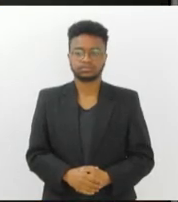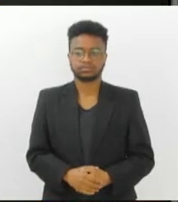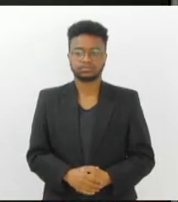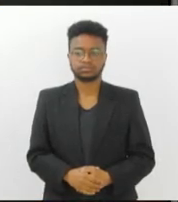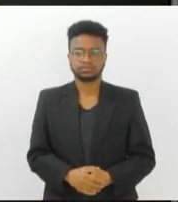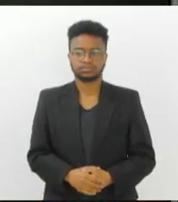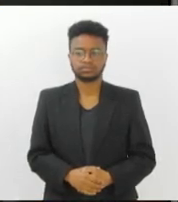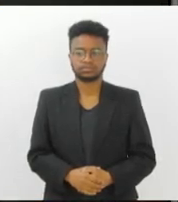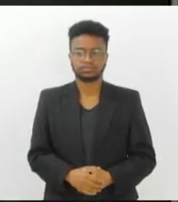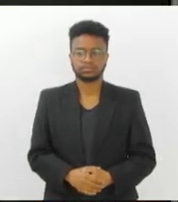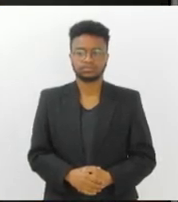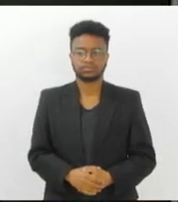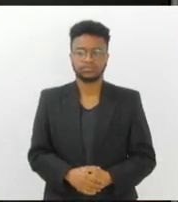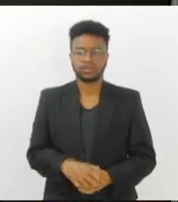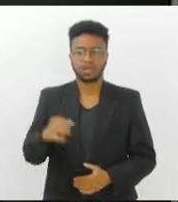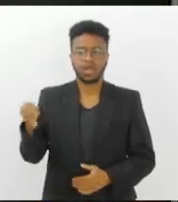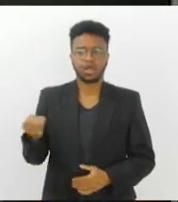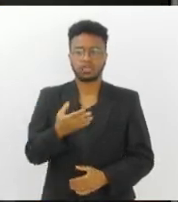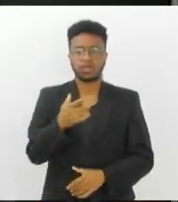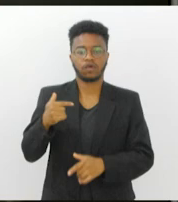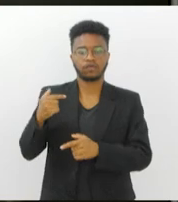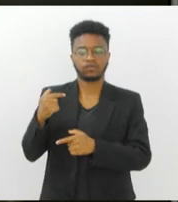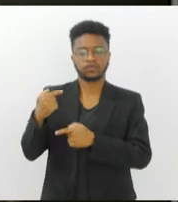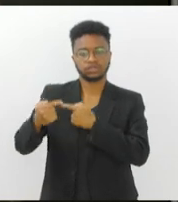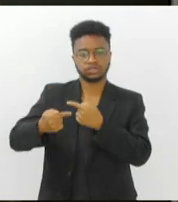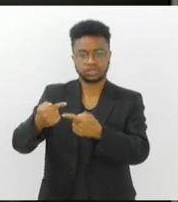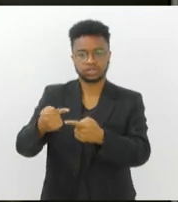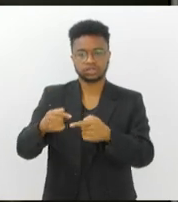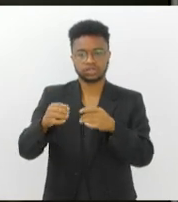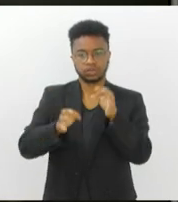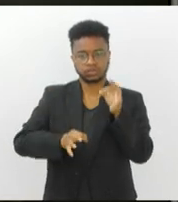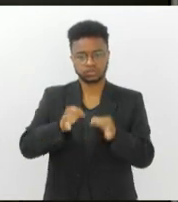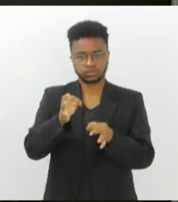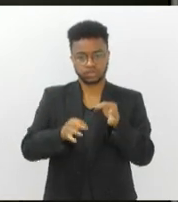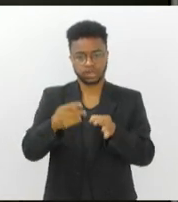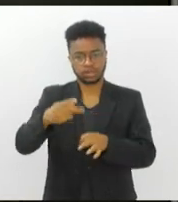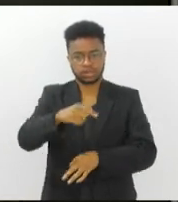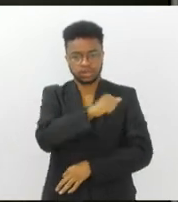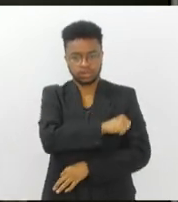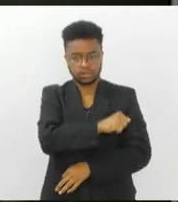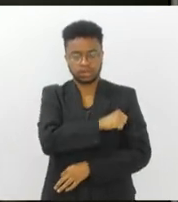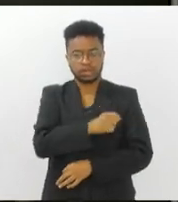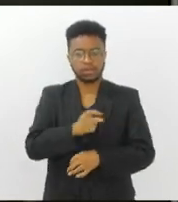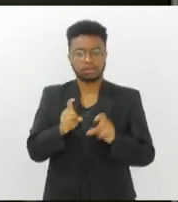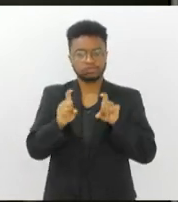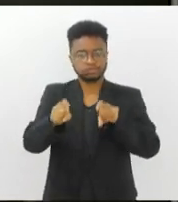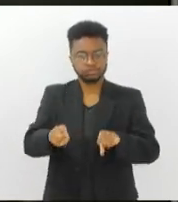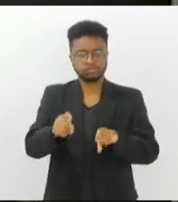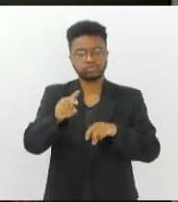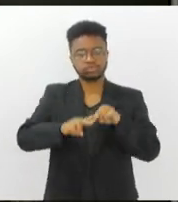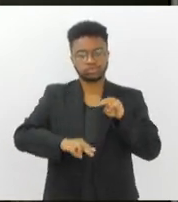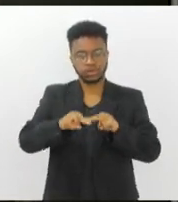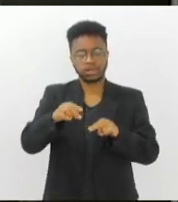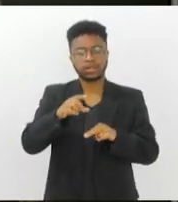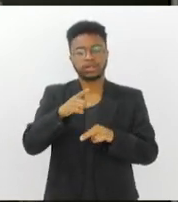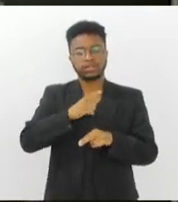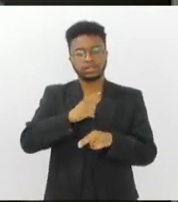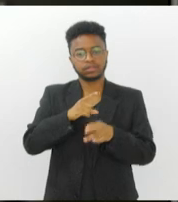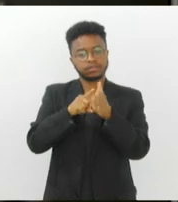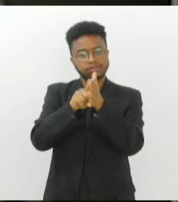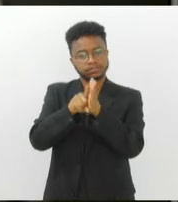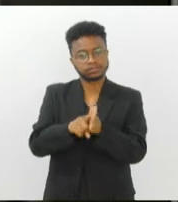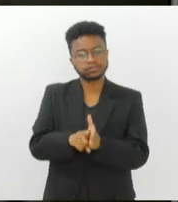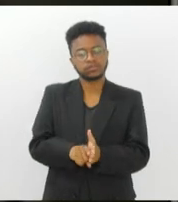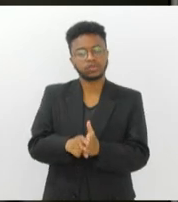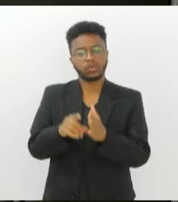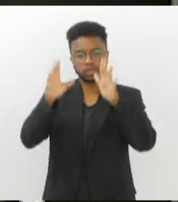A mais nova geração de magistrados fluminenses, que tomou posse em junho, teve seu perfil traçado através de um levantamento realizado